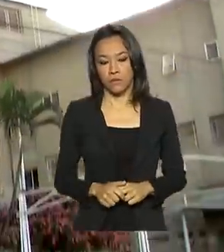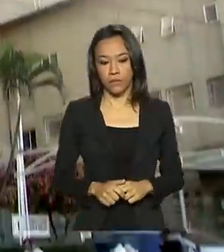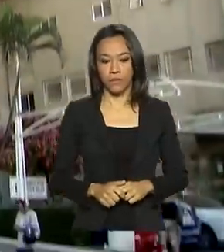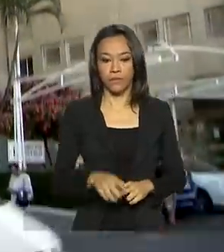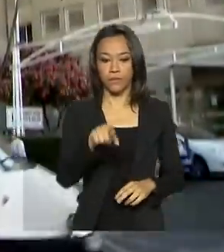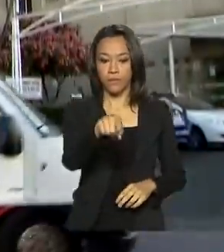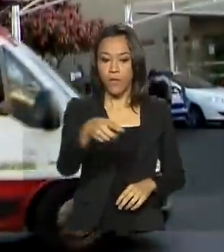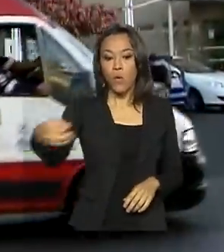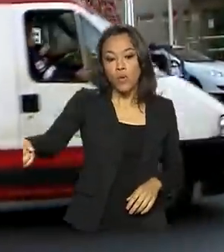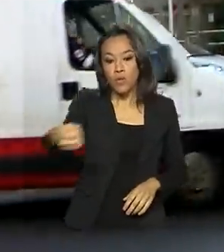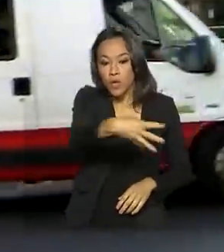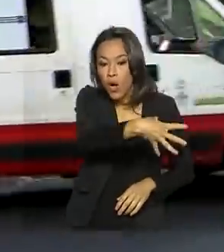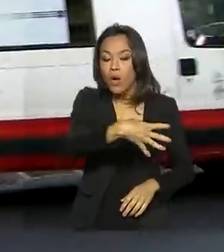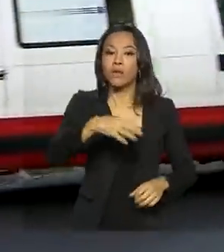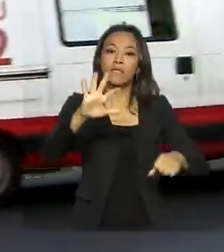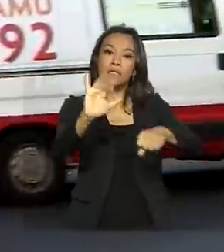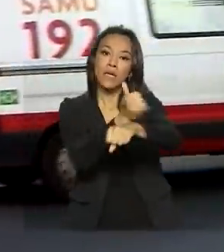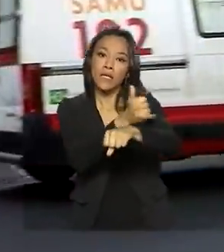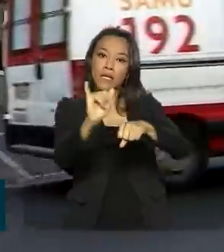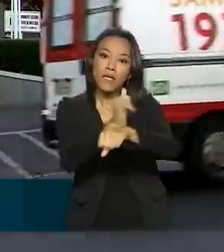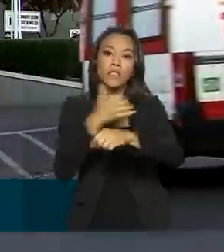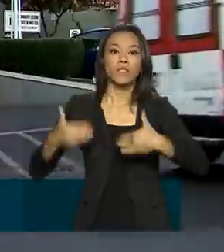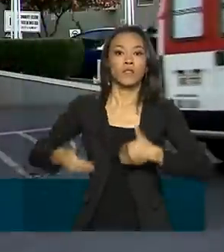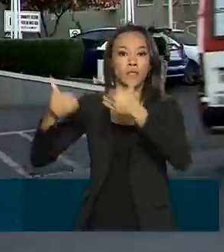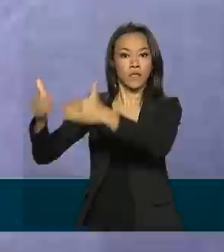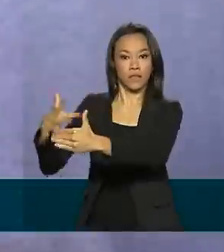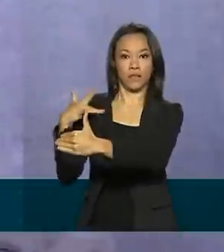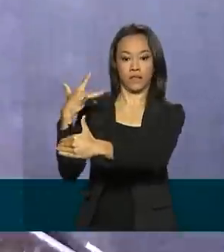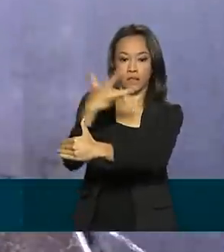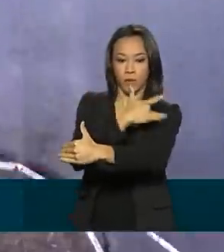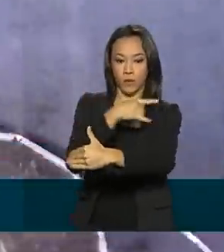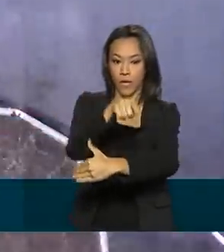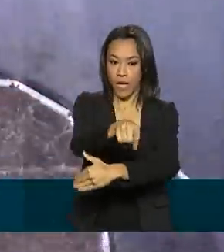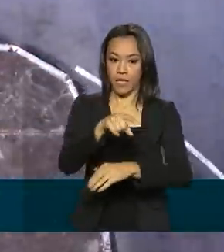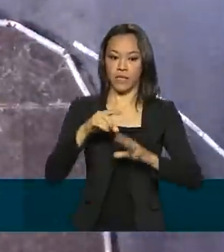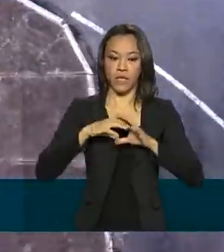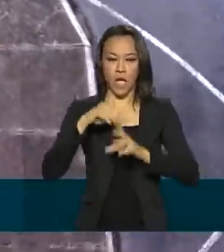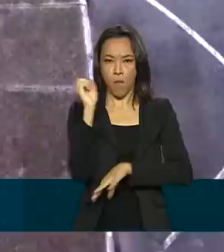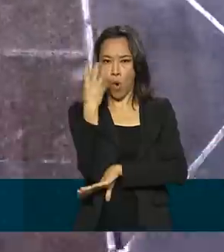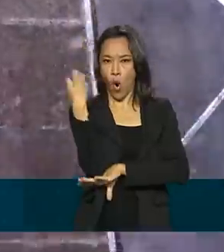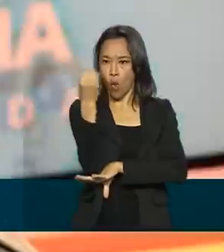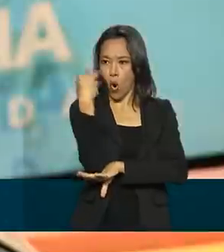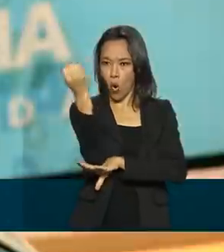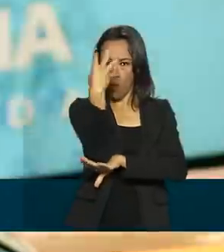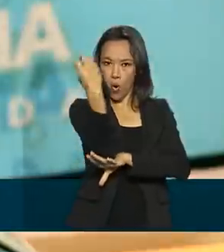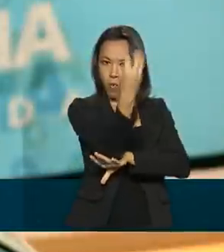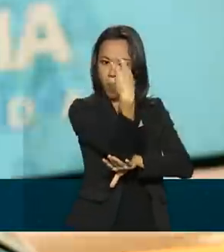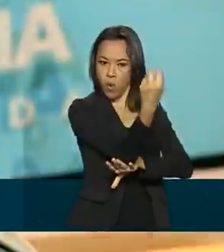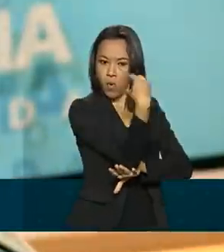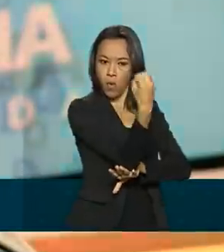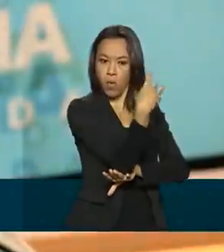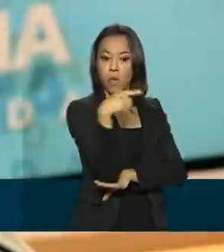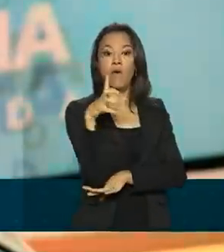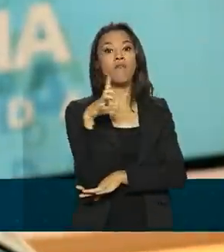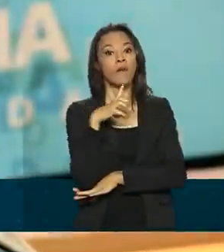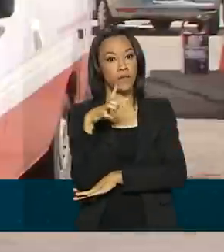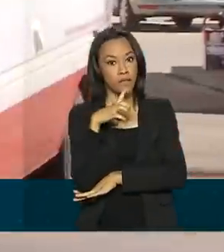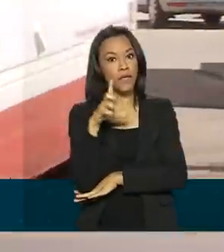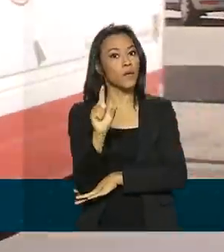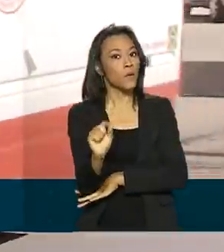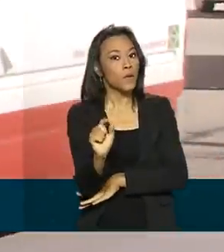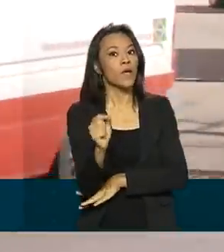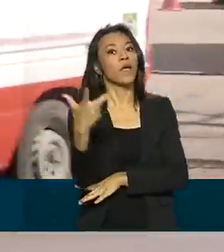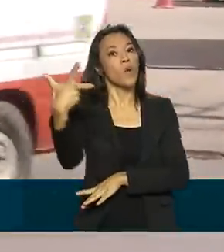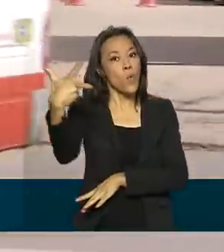Com a nova estratégia do Ministério da Saúde, as ambulâncias do SAMU terão um trombolítico. A aplicação